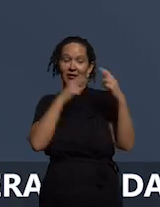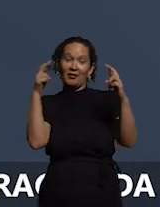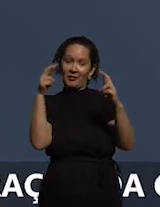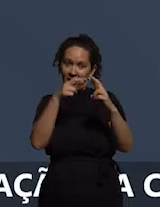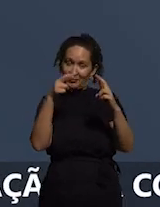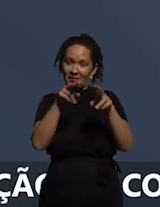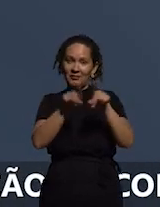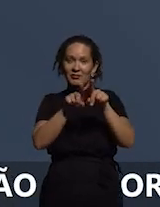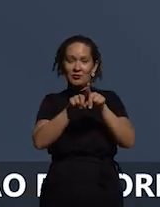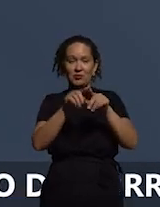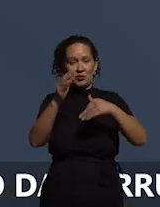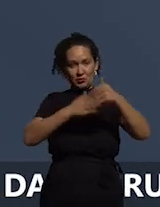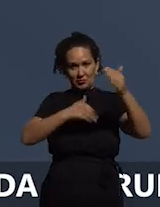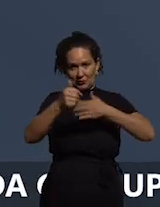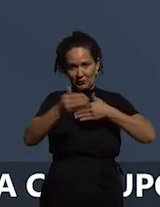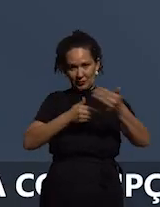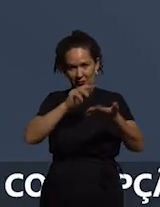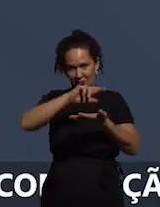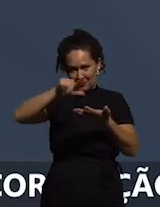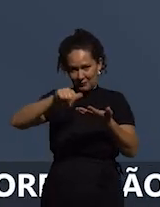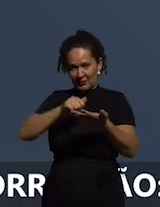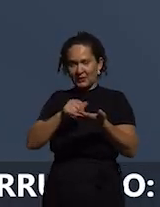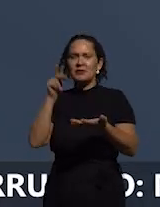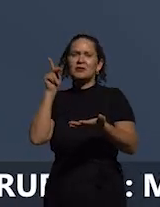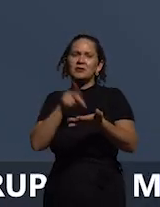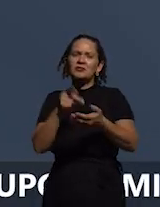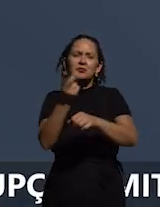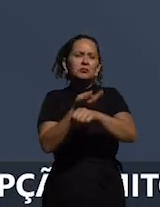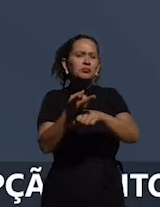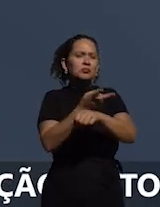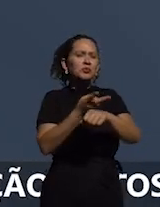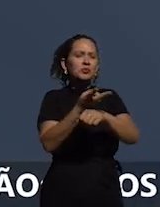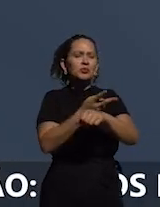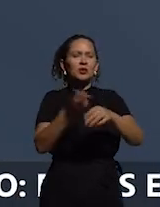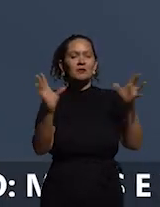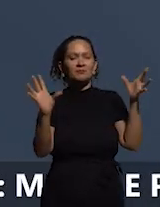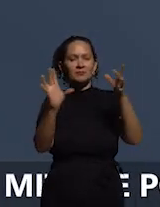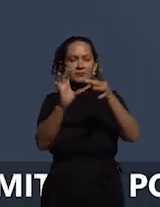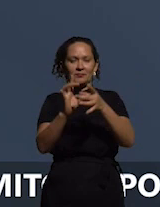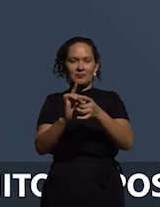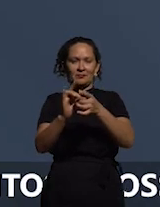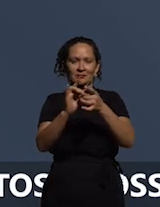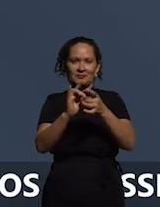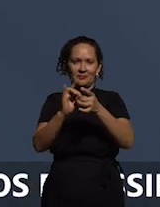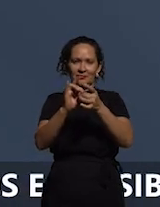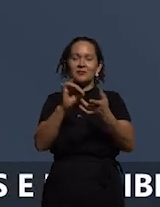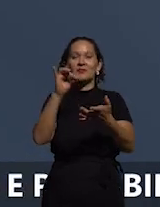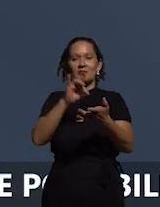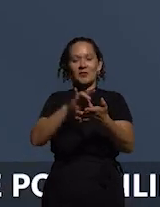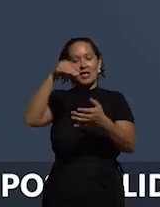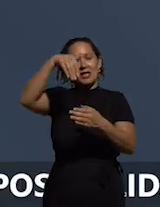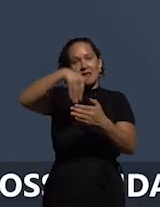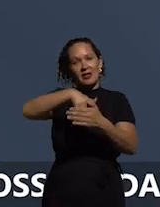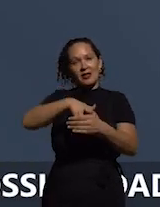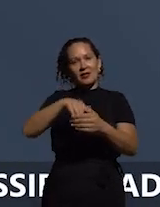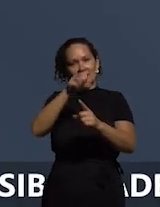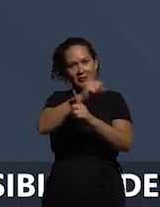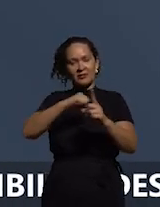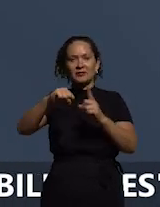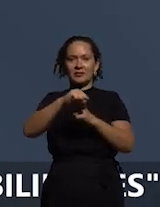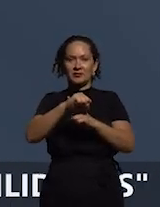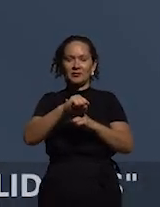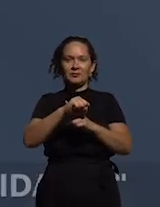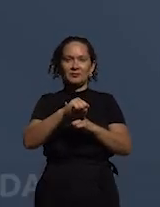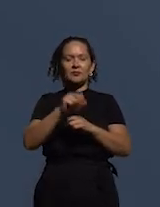classes profissionais então de fato buscar formar coalizões mais amplas dentro da sociedade civil que